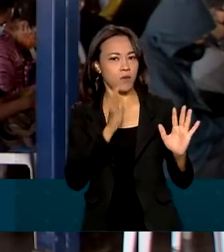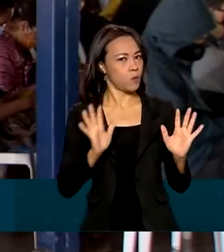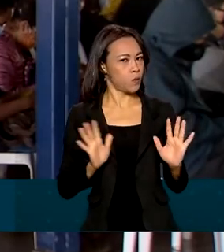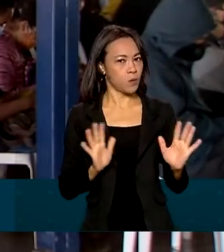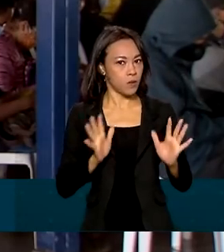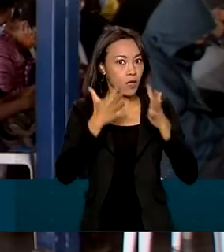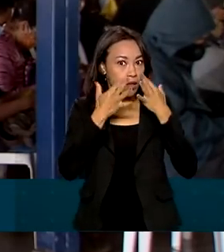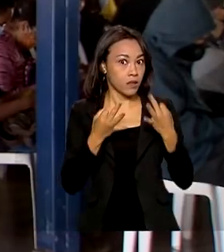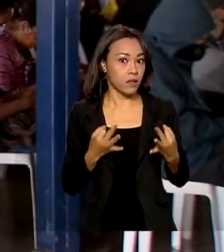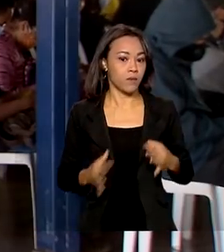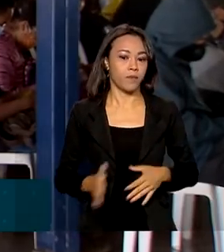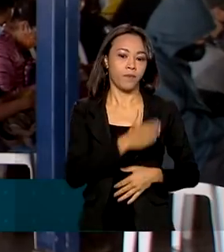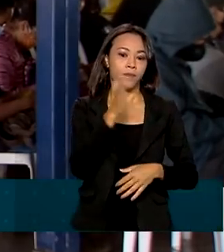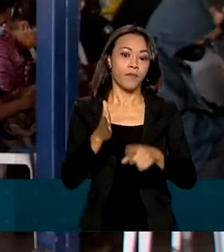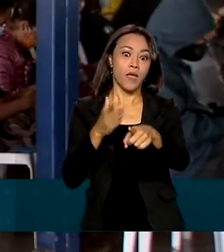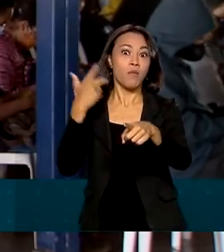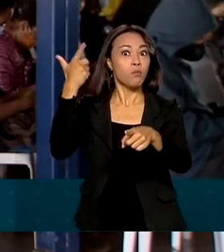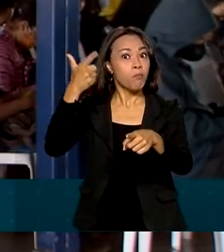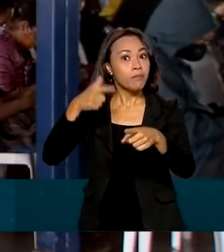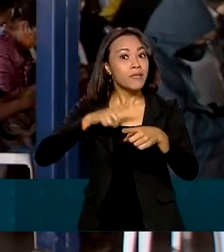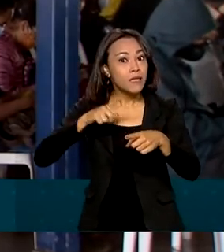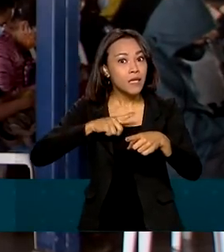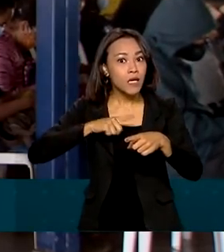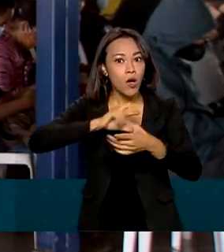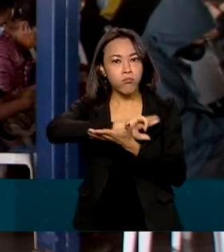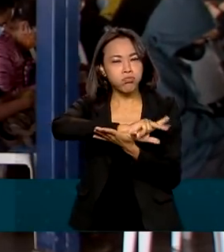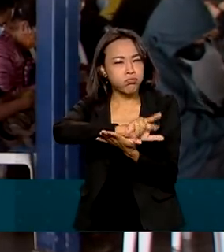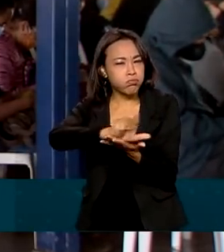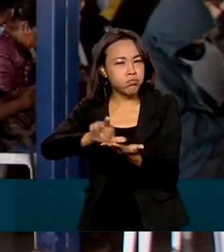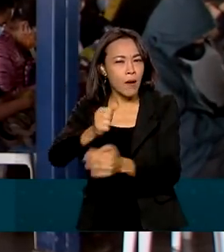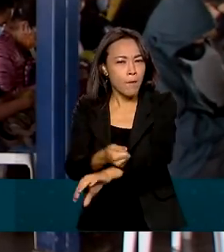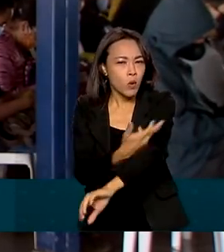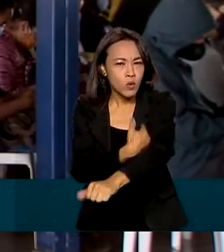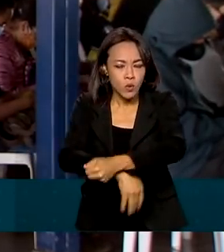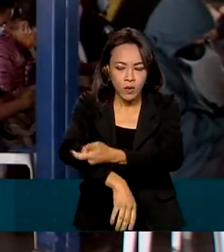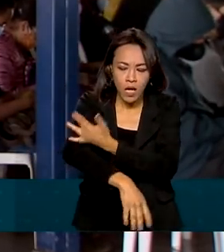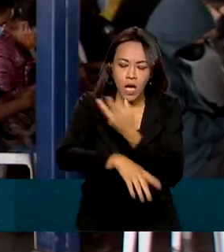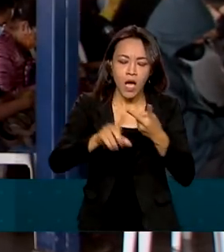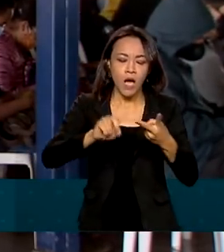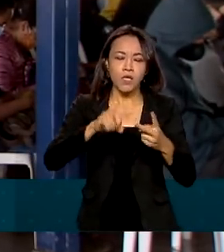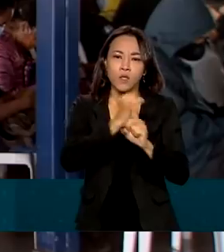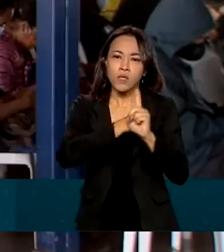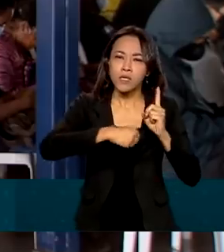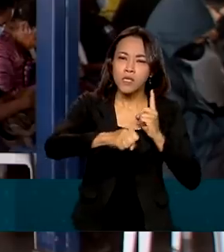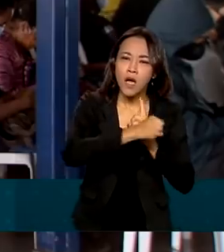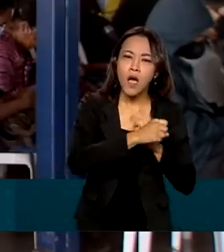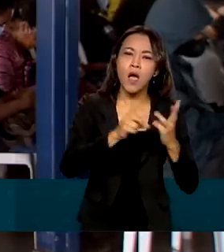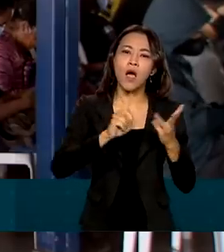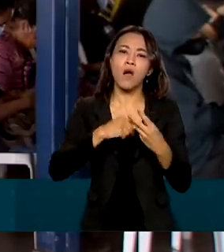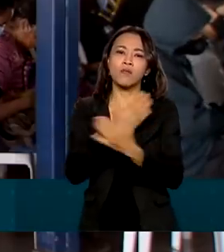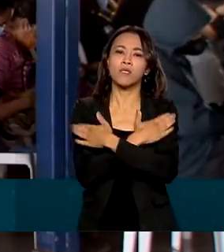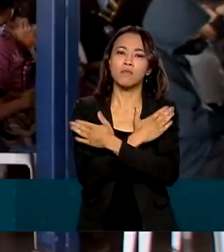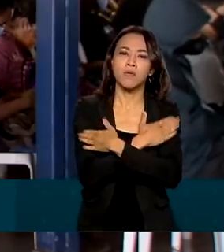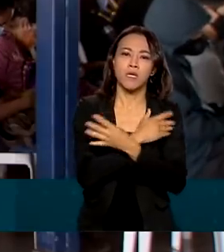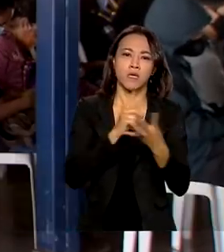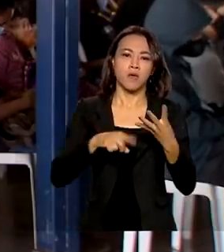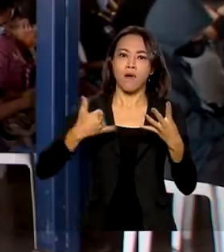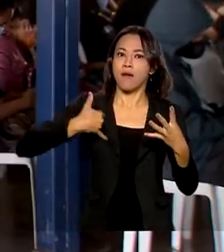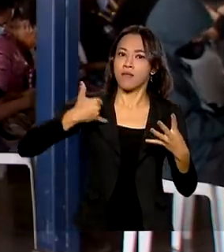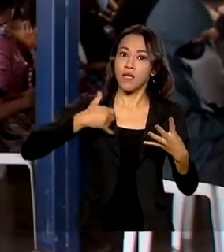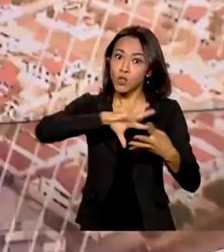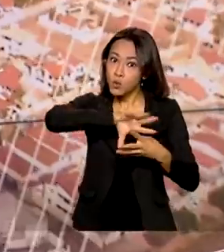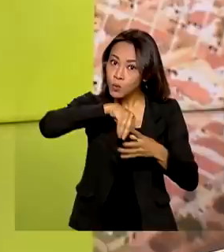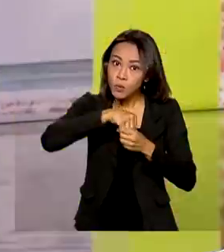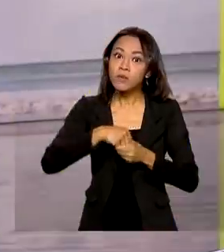É uma questão muito mais ampla, que envolve questões emocionais, sociais, toda a questão de desemprego, faixa etária, tudo isso